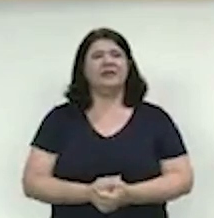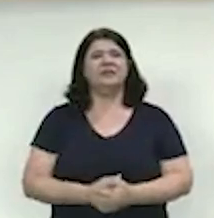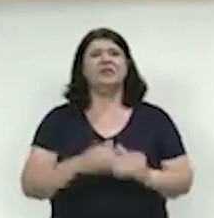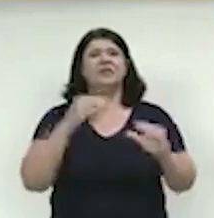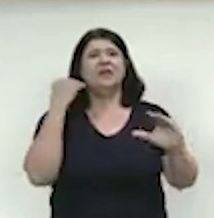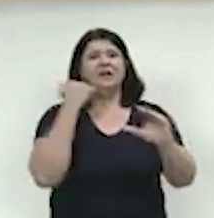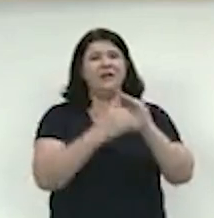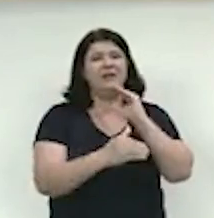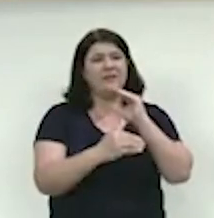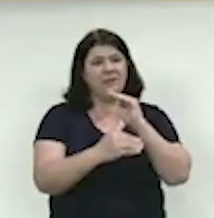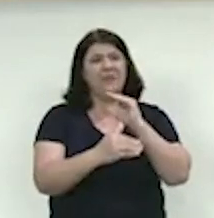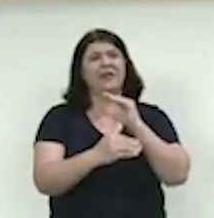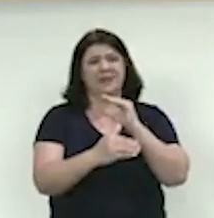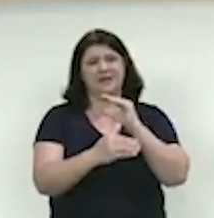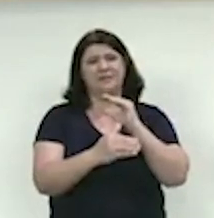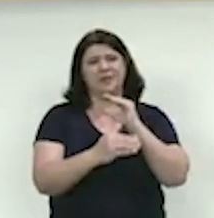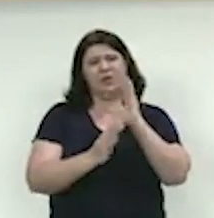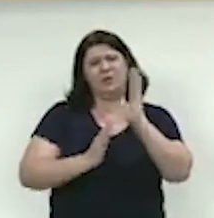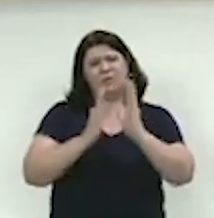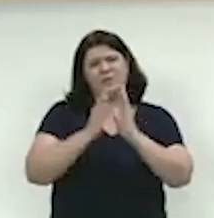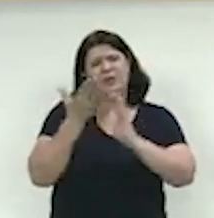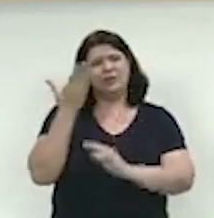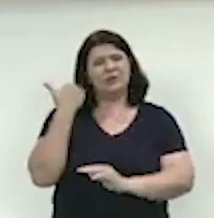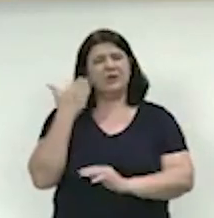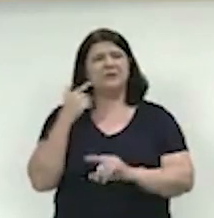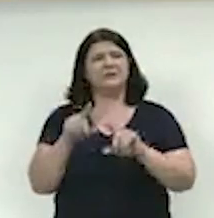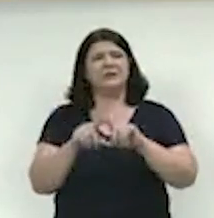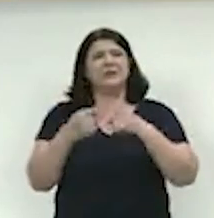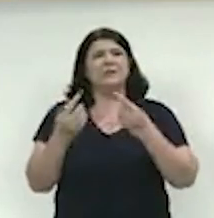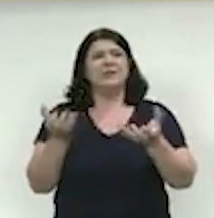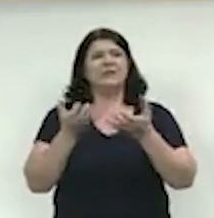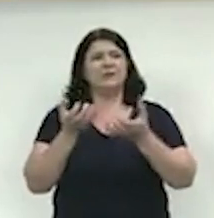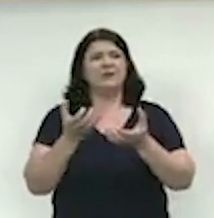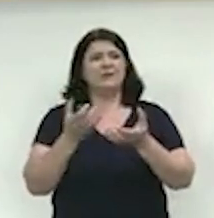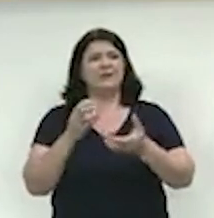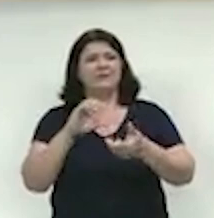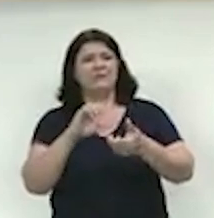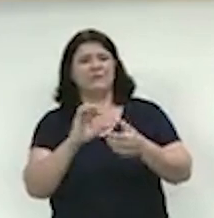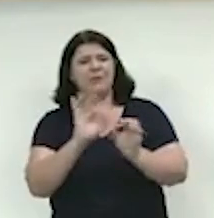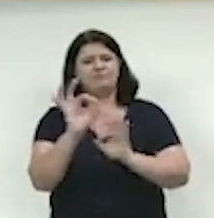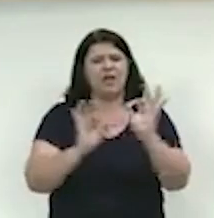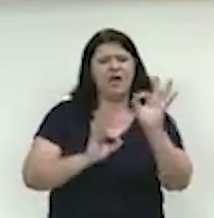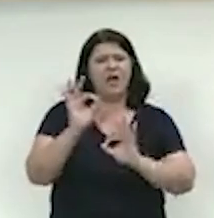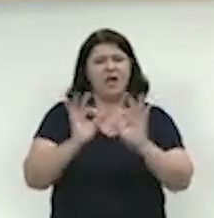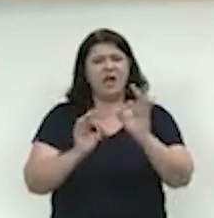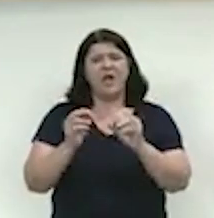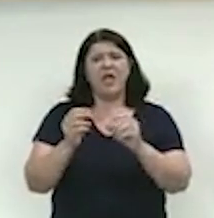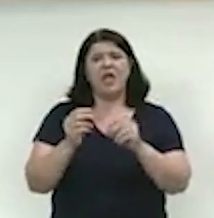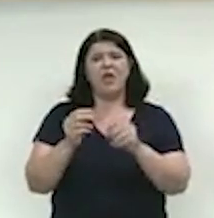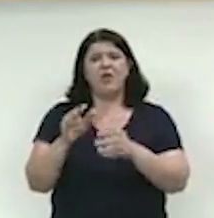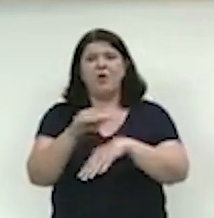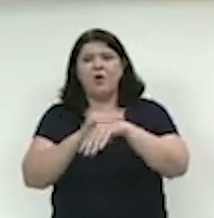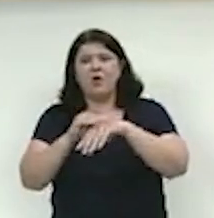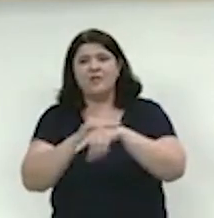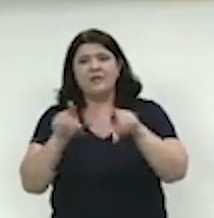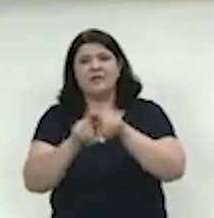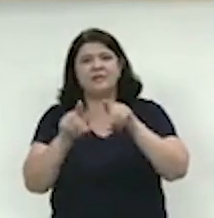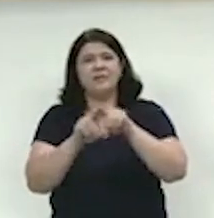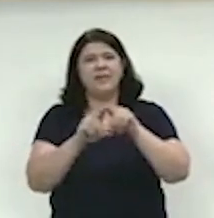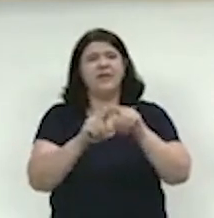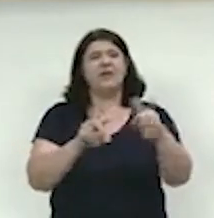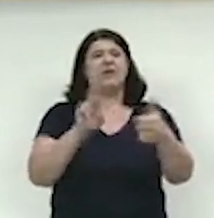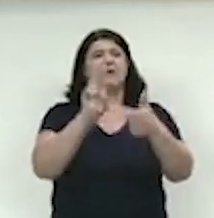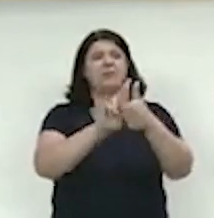encaminhei em outro momento, mas eu fiz algumas adaptações conversando aí com a procuradoria da casa, deixando o projeto mais simples